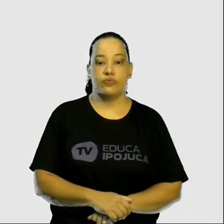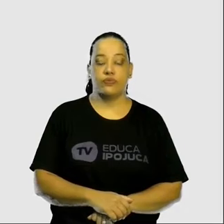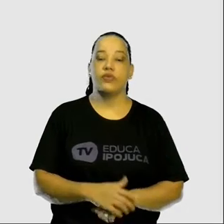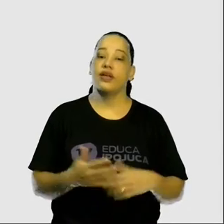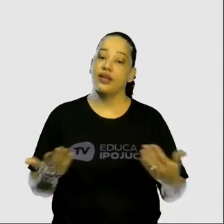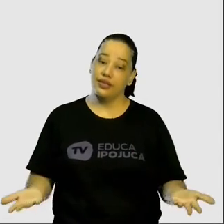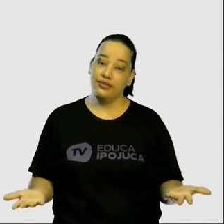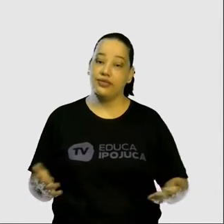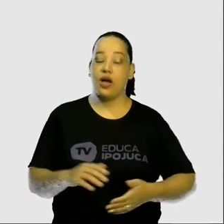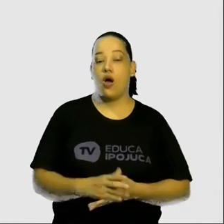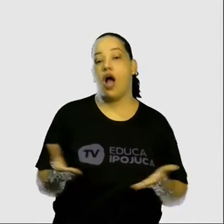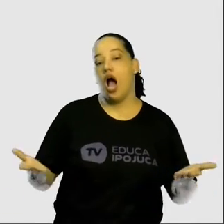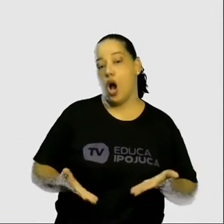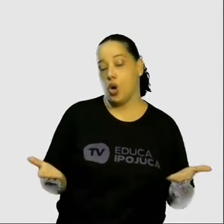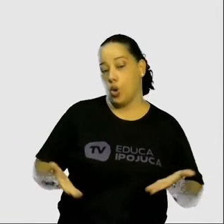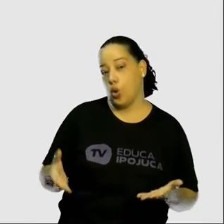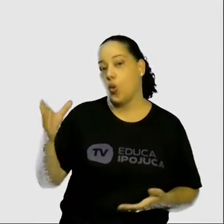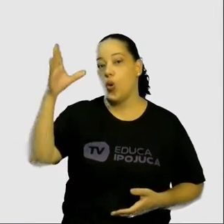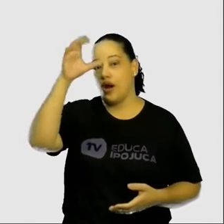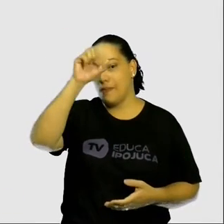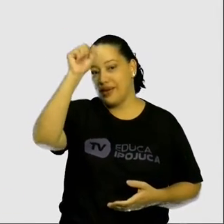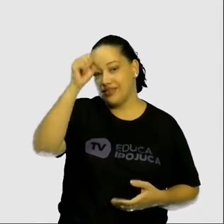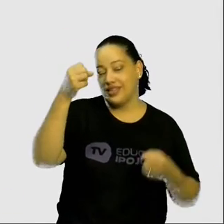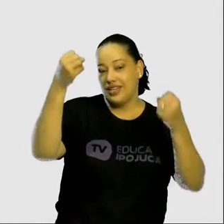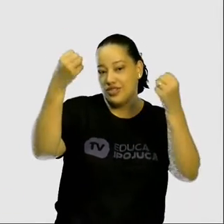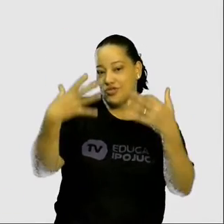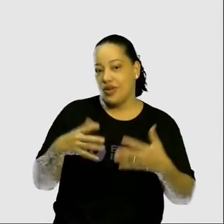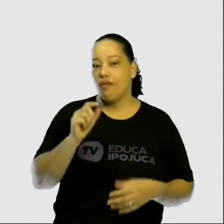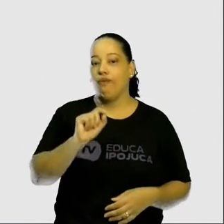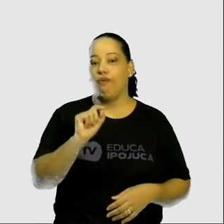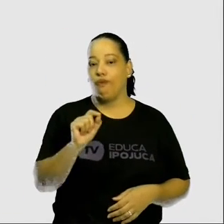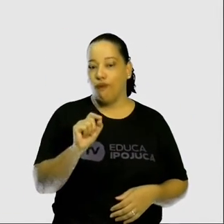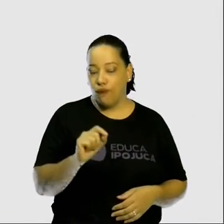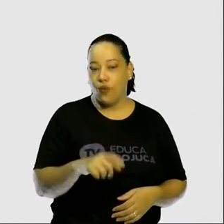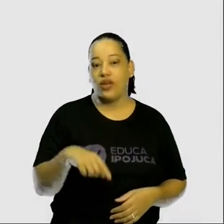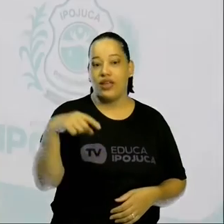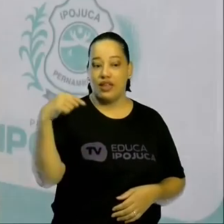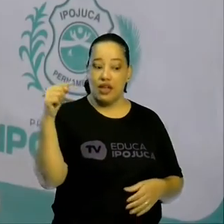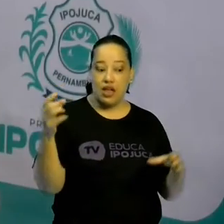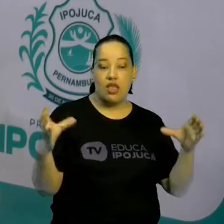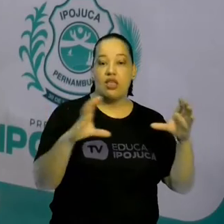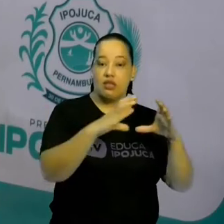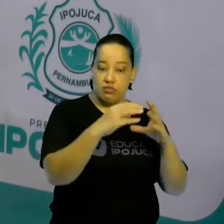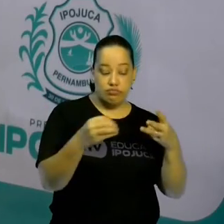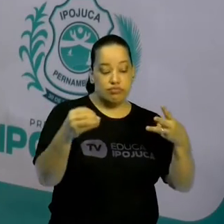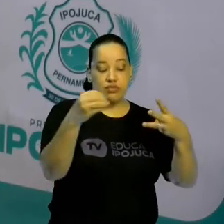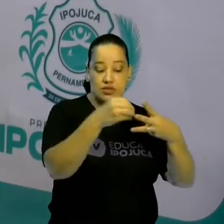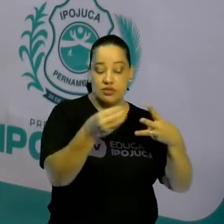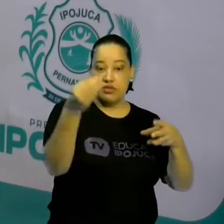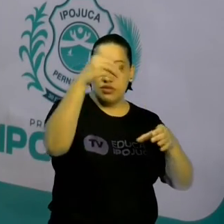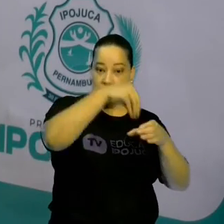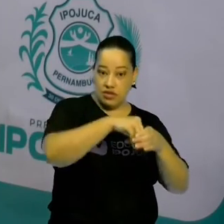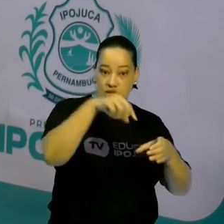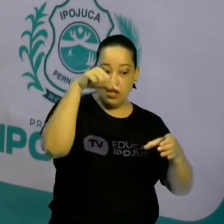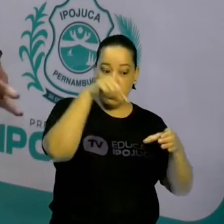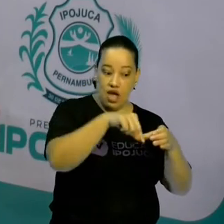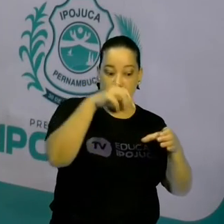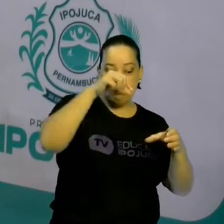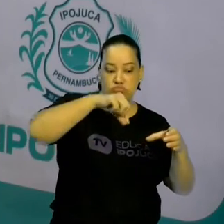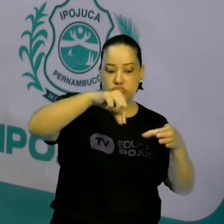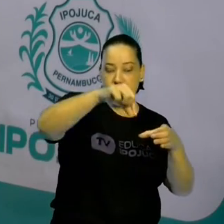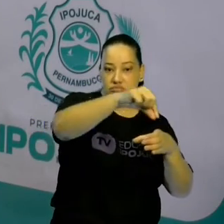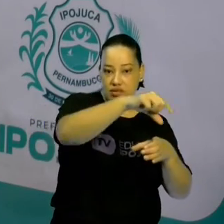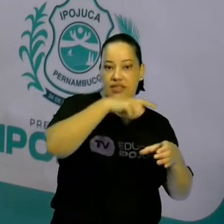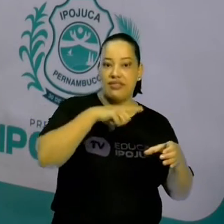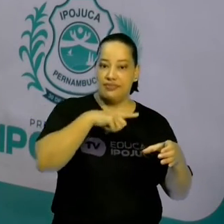Então, gente, agora nós vamos falar sobre o citoplasma e as suas organelas. Citoplasma é a